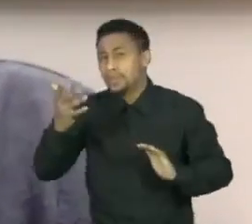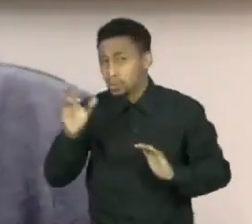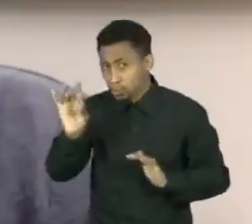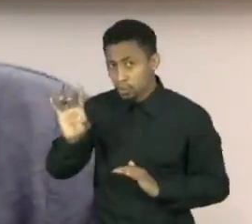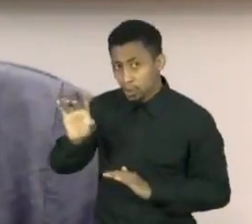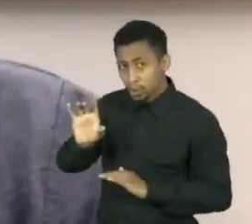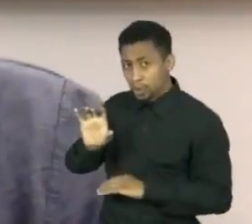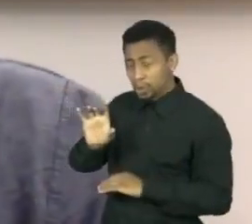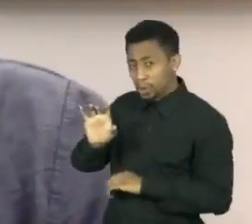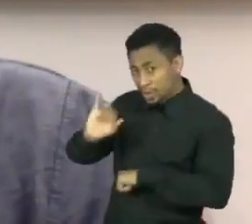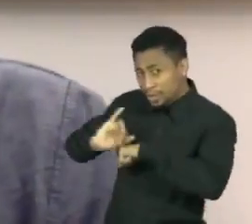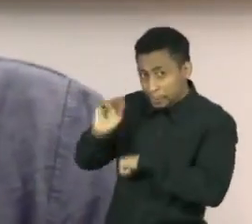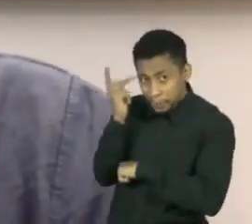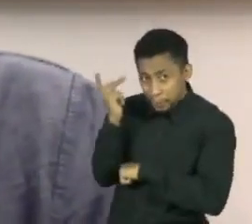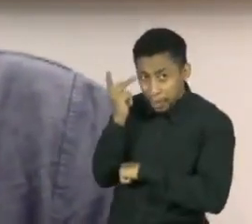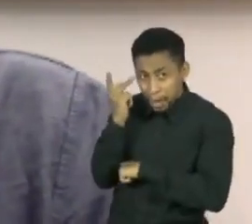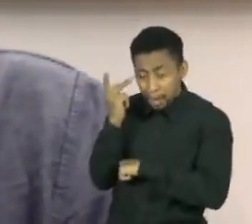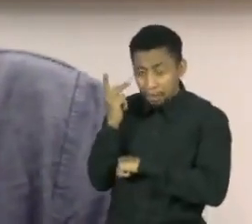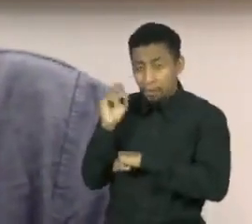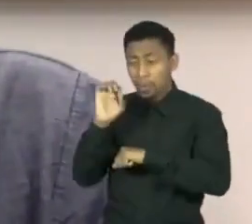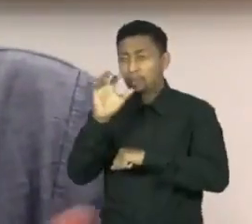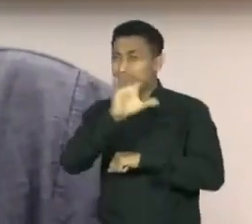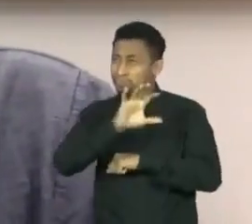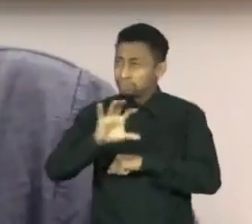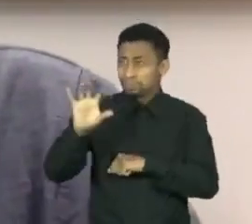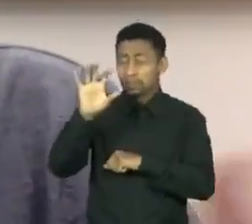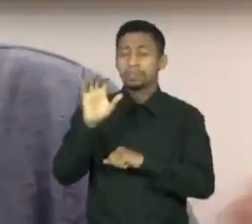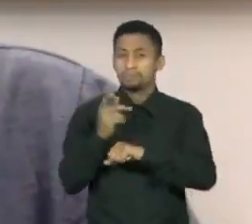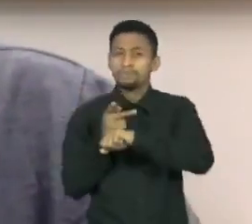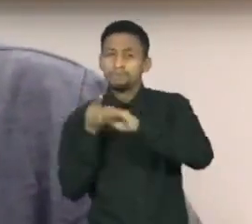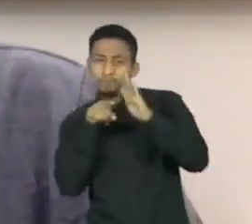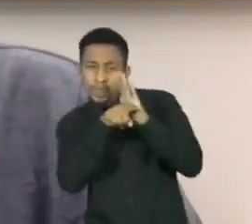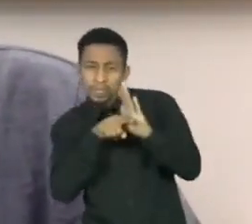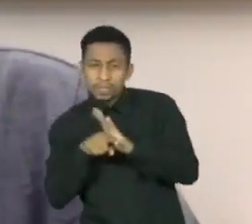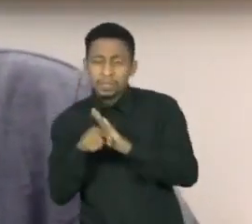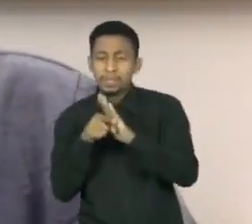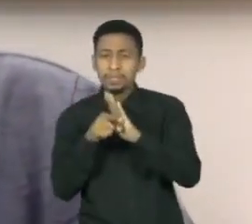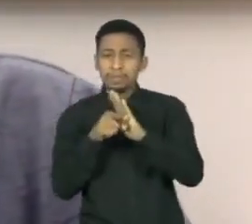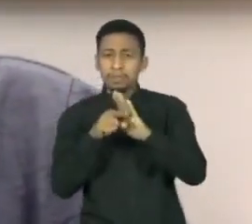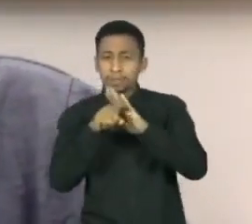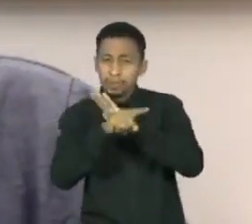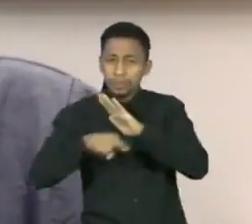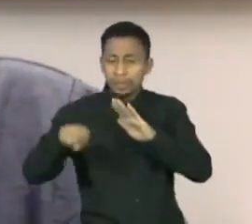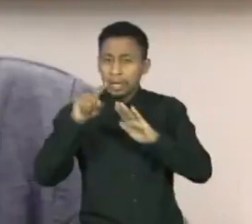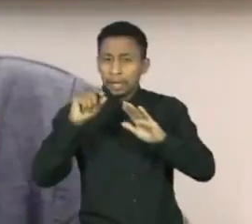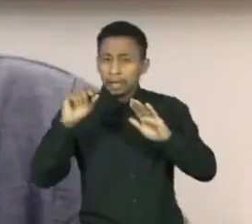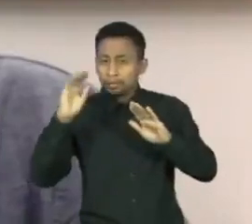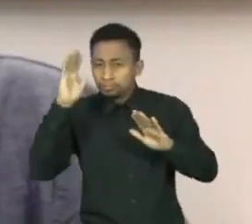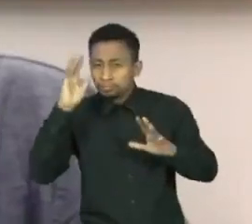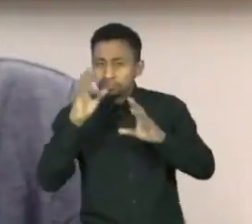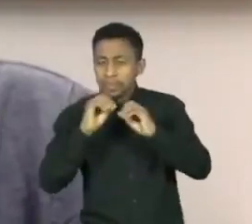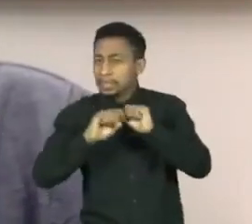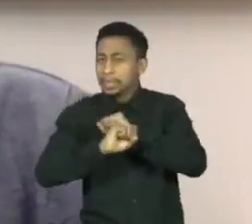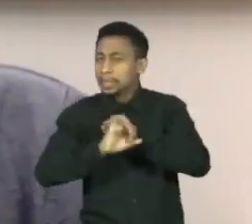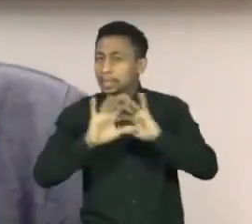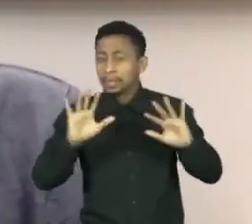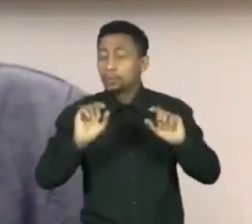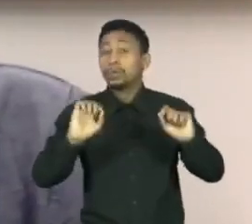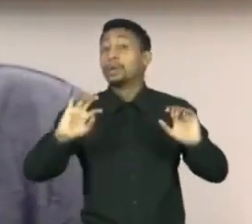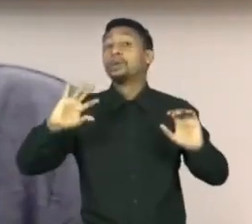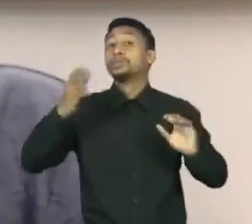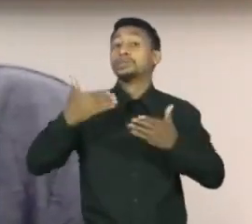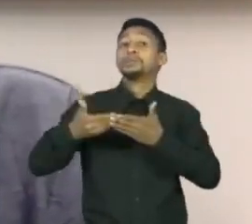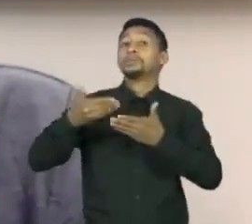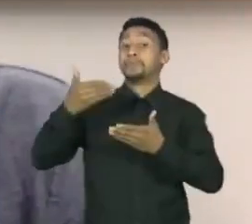São Paulo? E, sem dúvida, a exposição tenta buscar ampliar justamente a compreensão do que foi